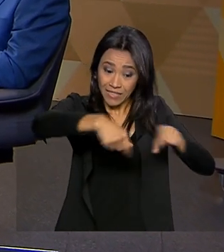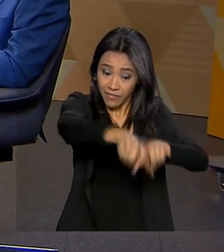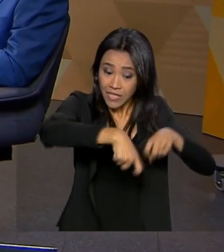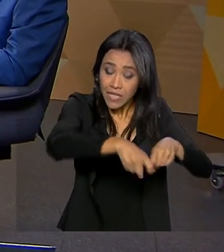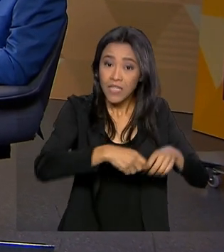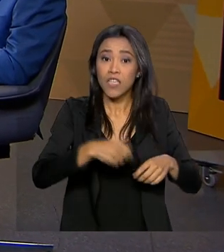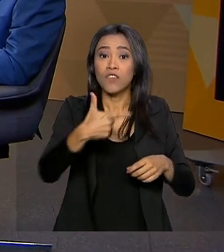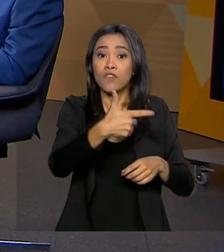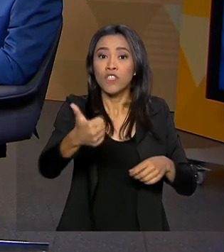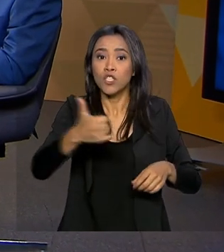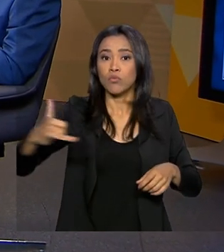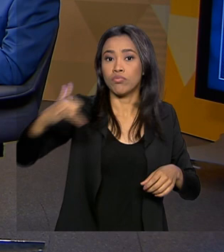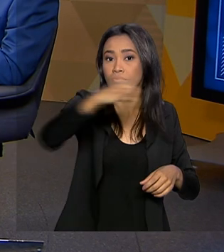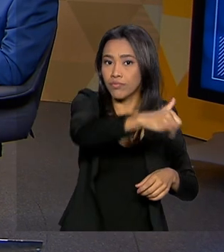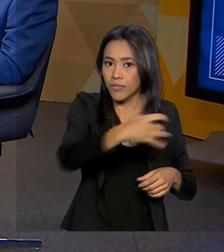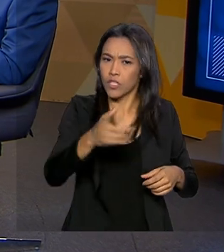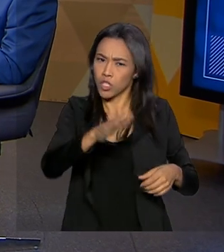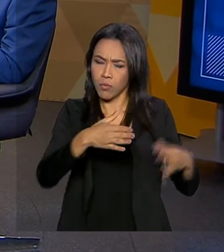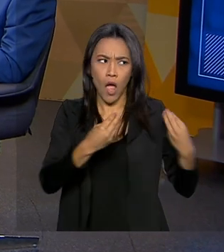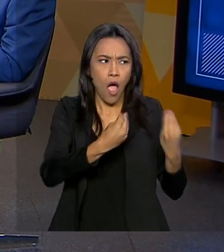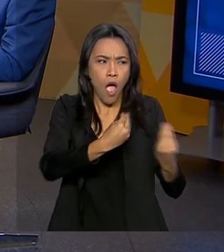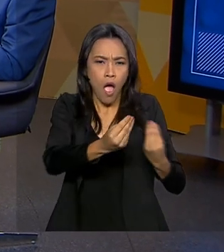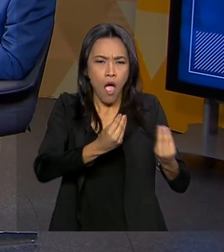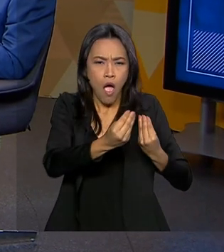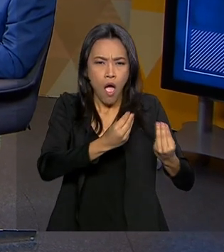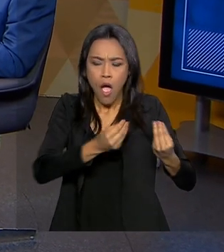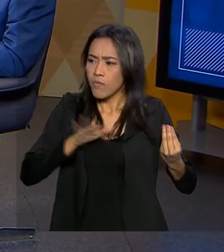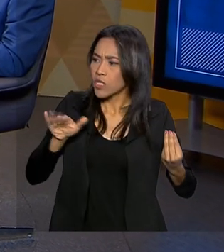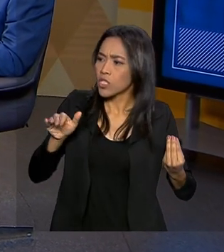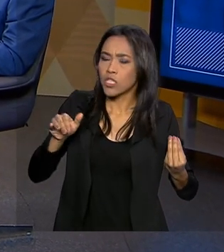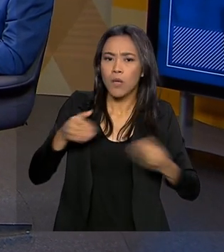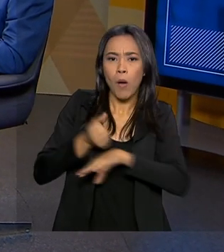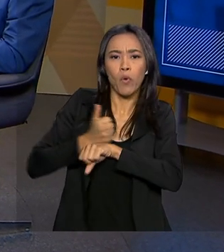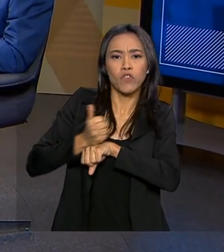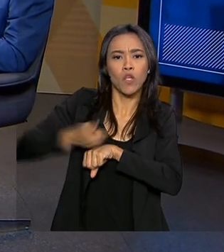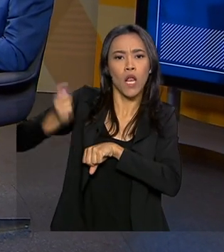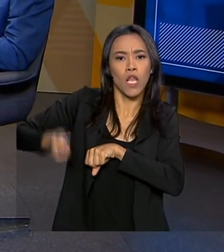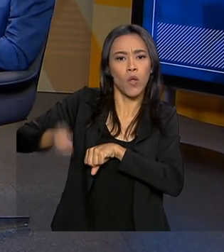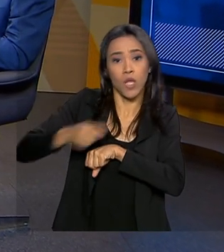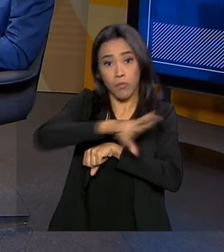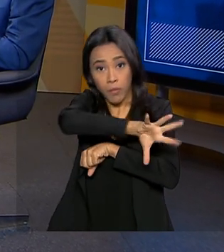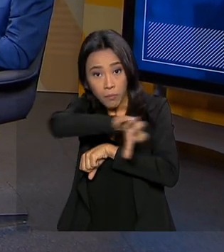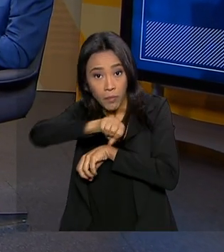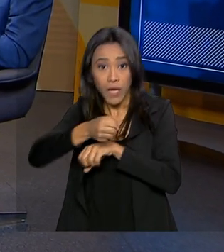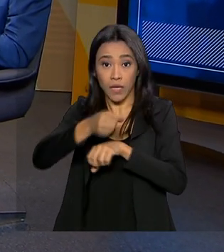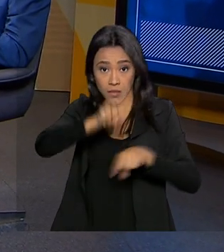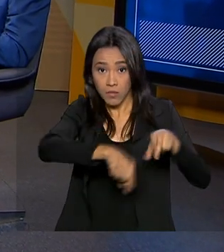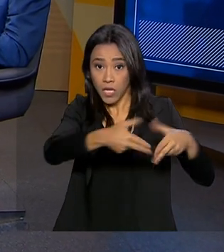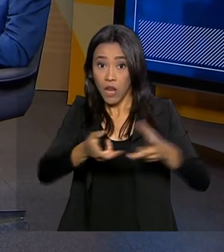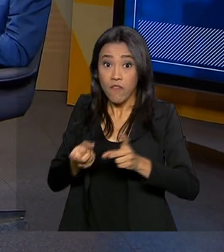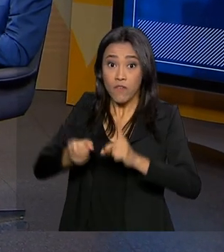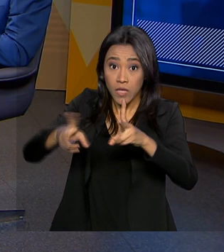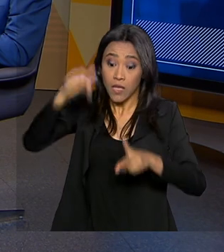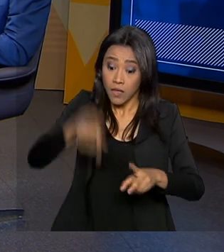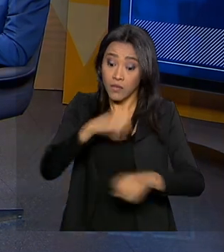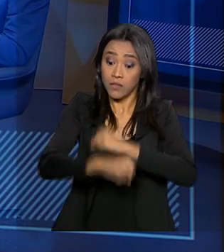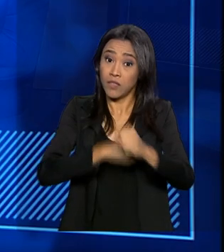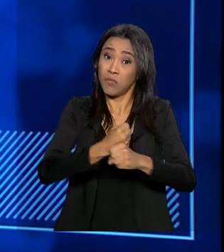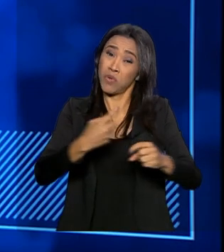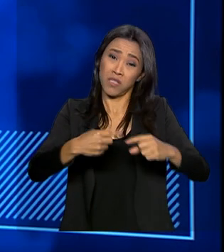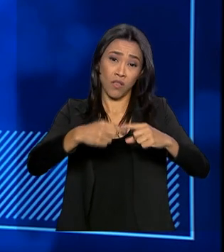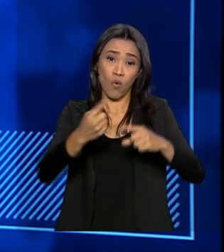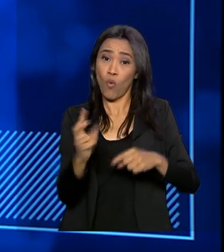estamos conversando com o judiciário, disponibilizando o leiloeiro para fazer essas alienações ainda este ano, antes que esse bem perca o valor